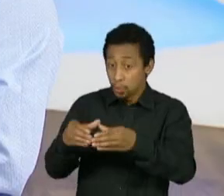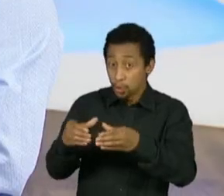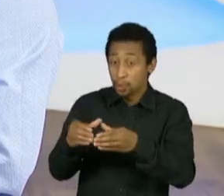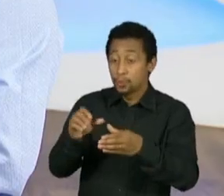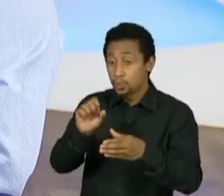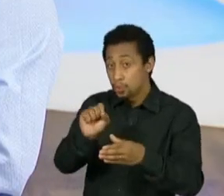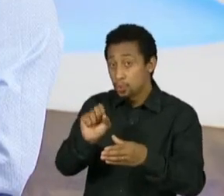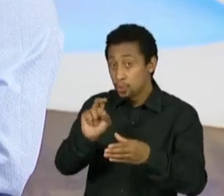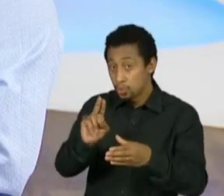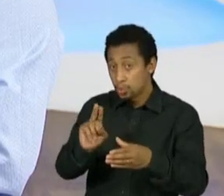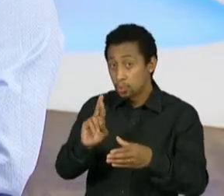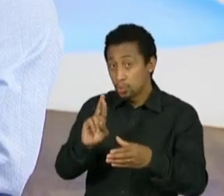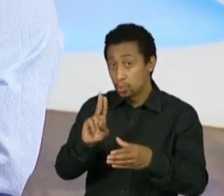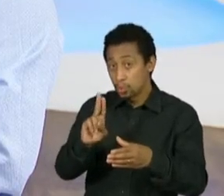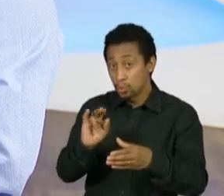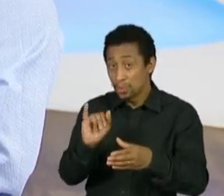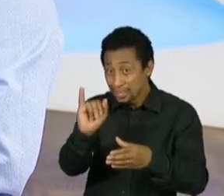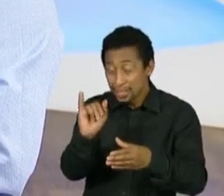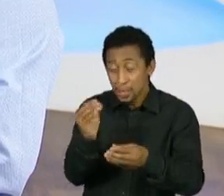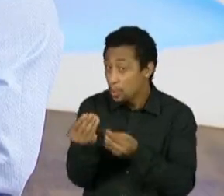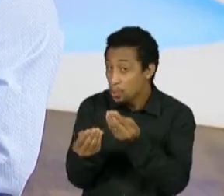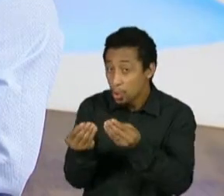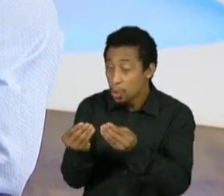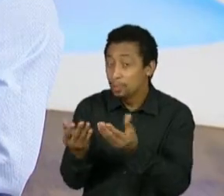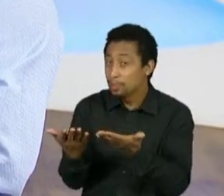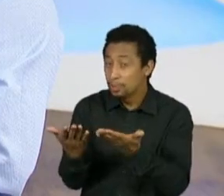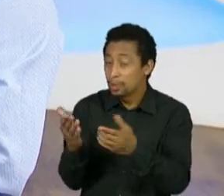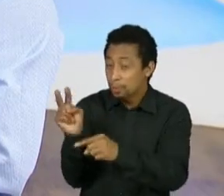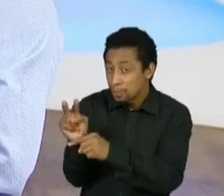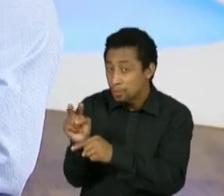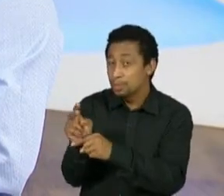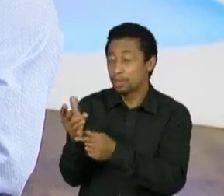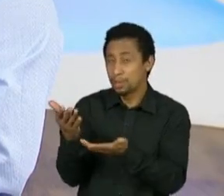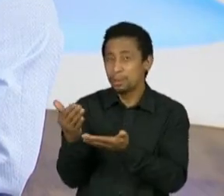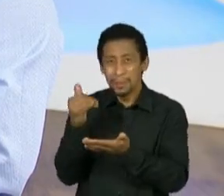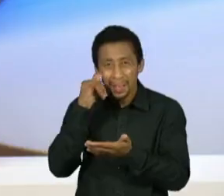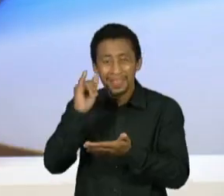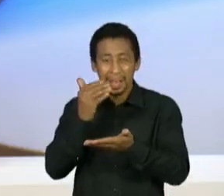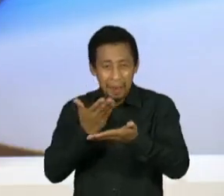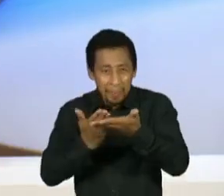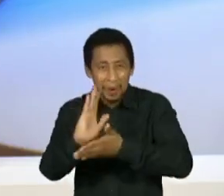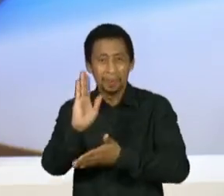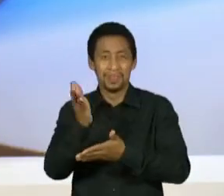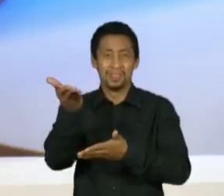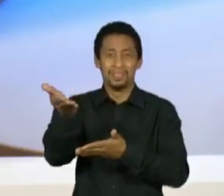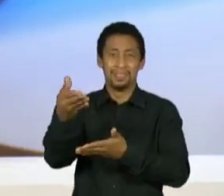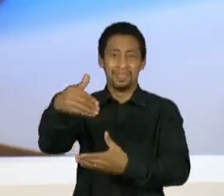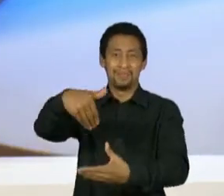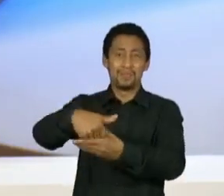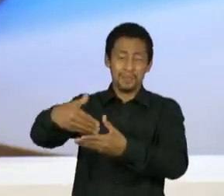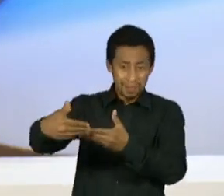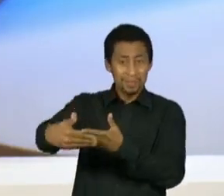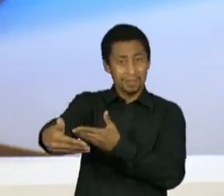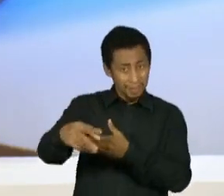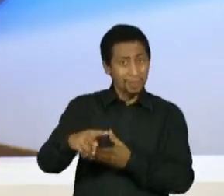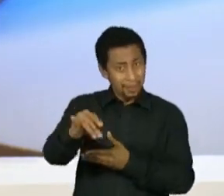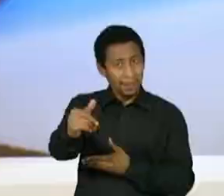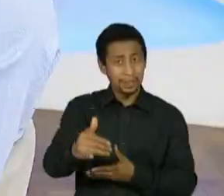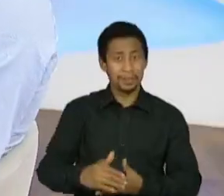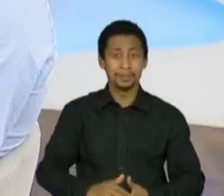essa nova, essa possível aprovação, mais essa votação que vai acontecer daqui a alguns dias.